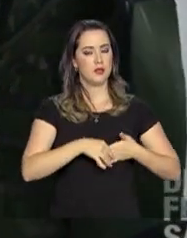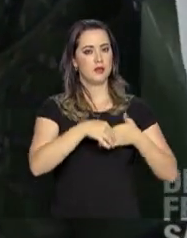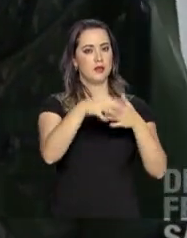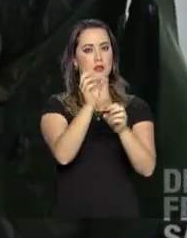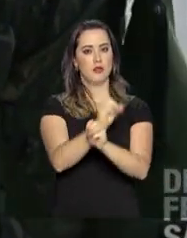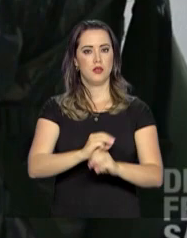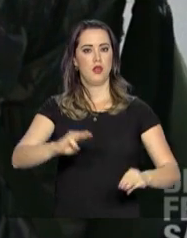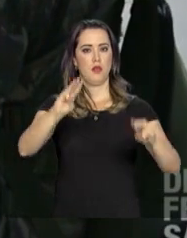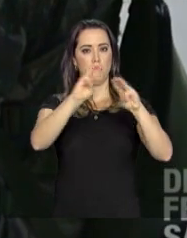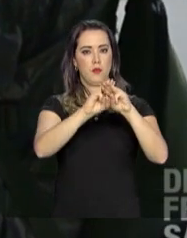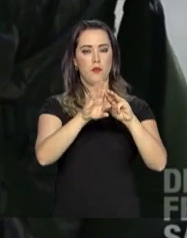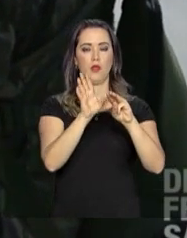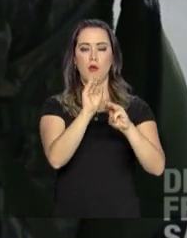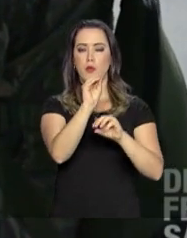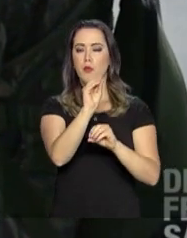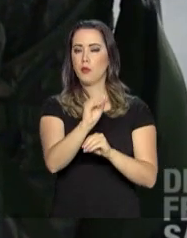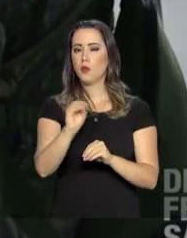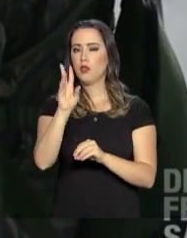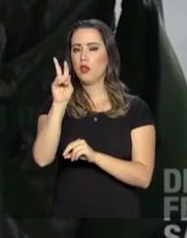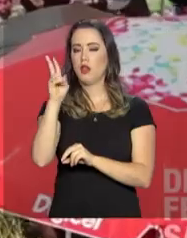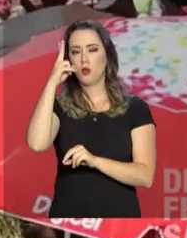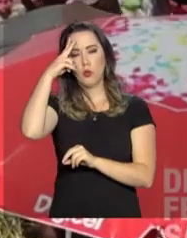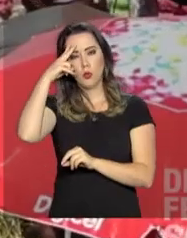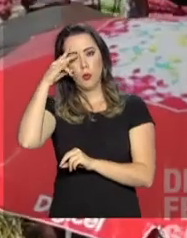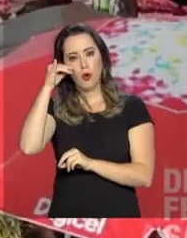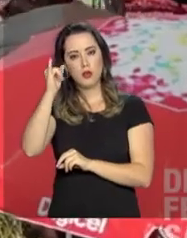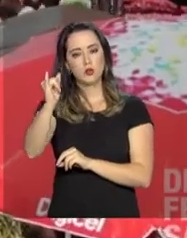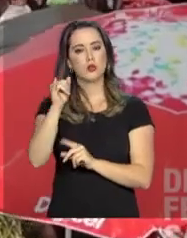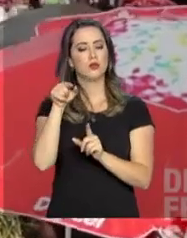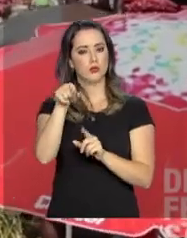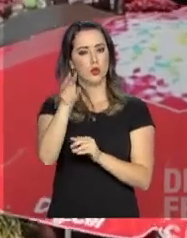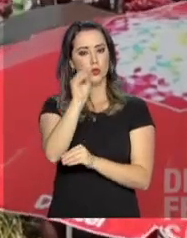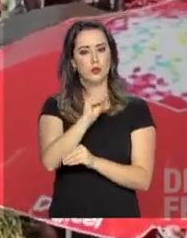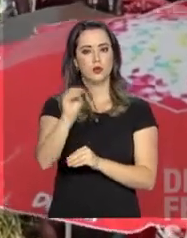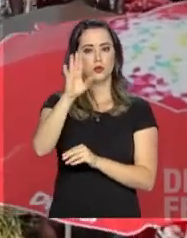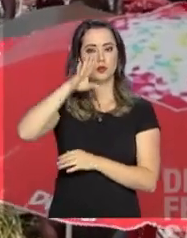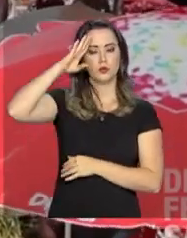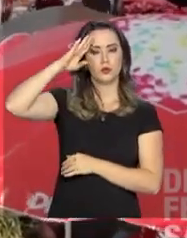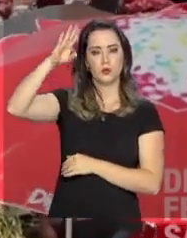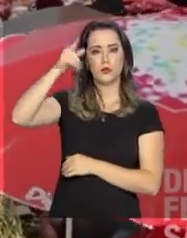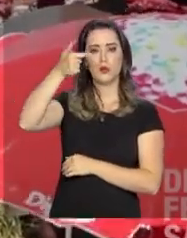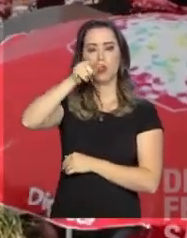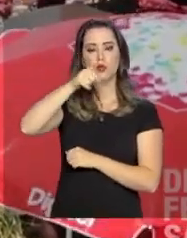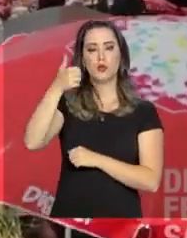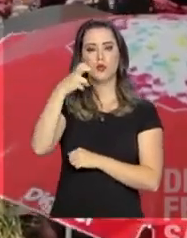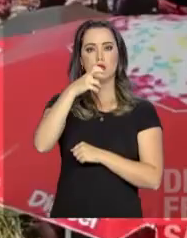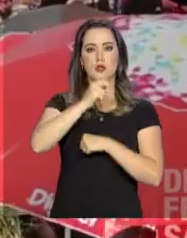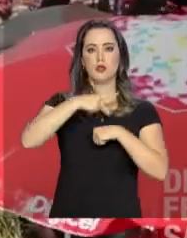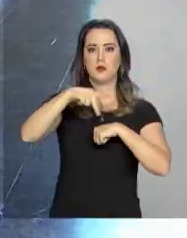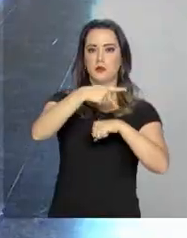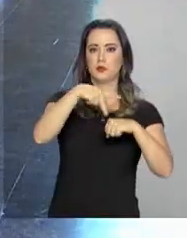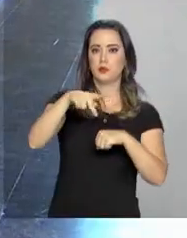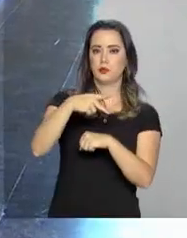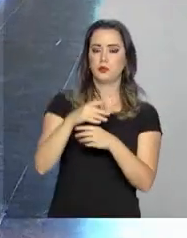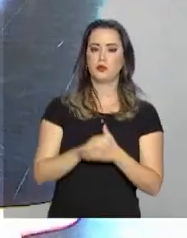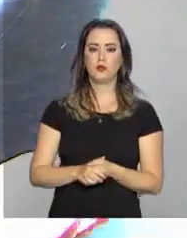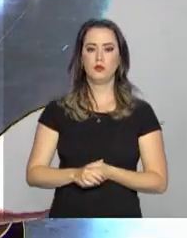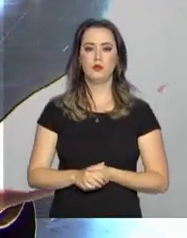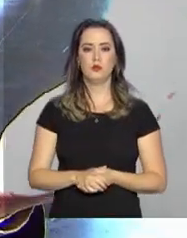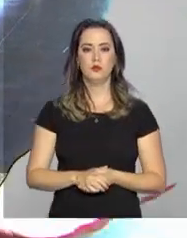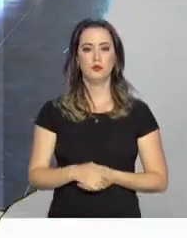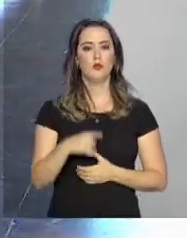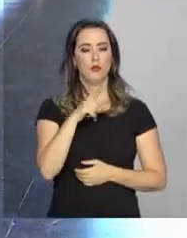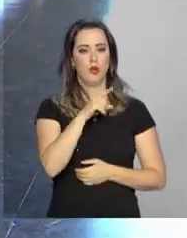Nações Unidas para a estabilização do Haiti, que teve a participação de tropas de outros 15 países. A